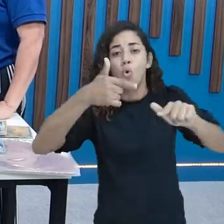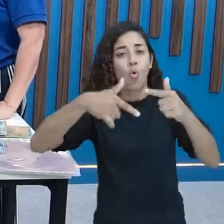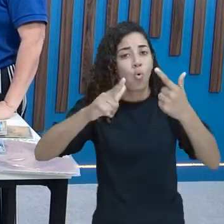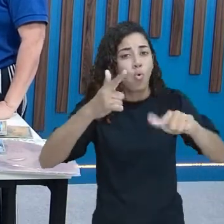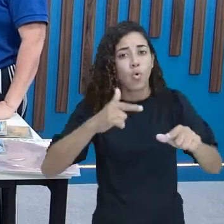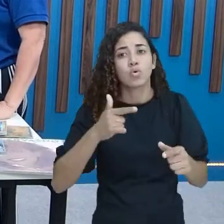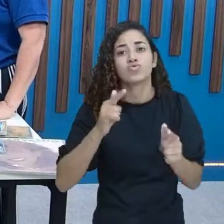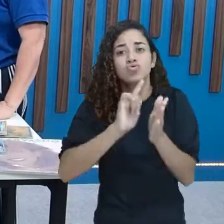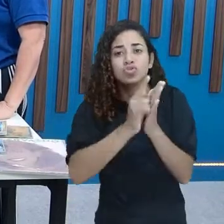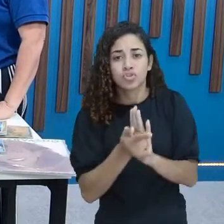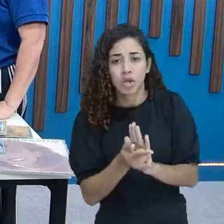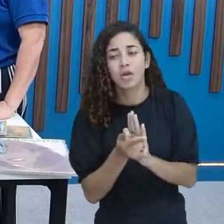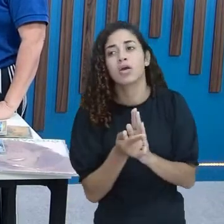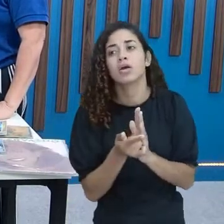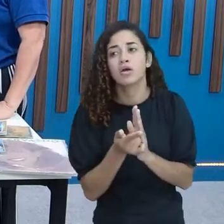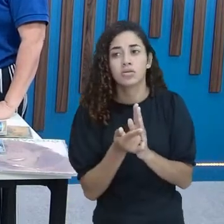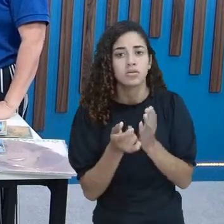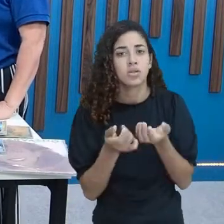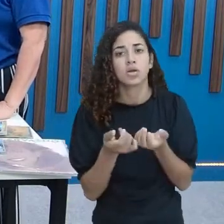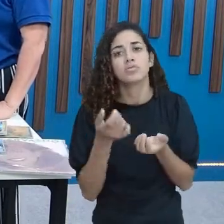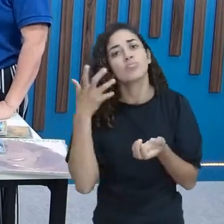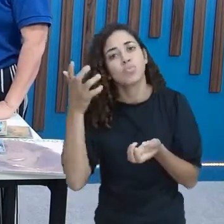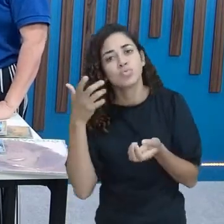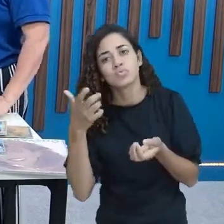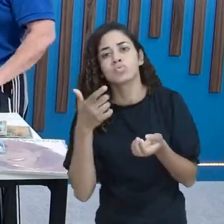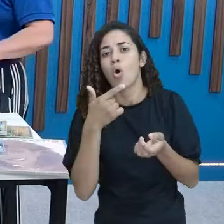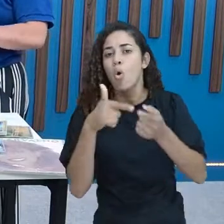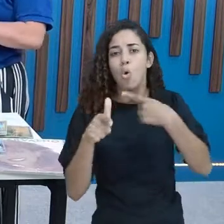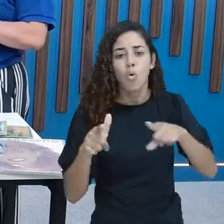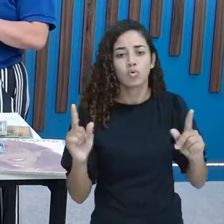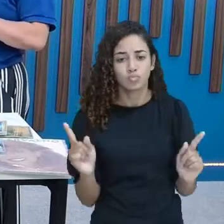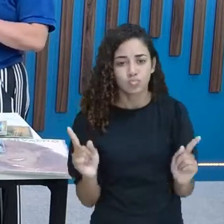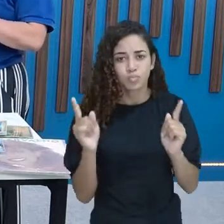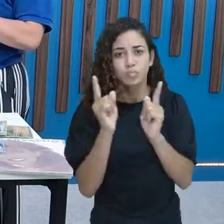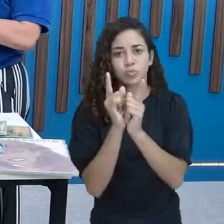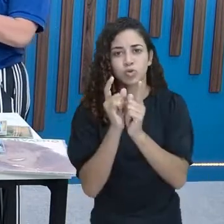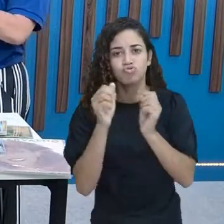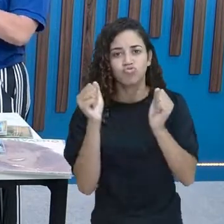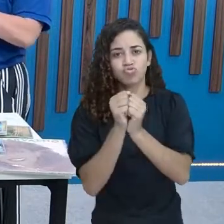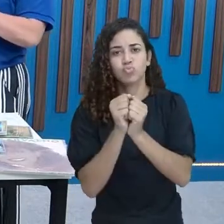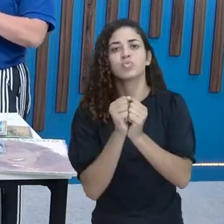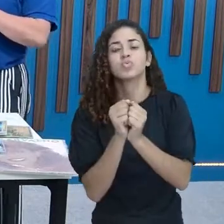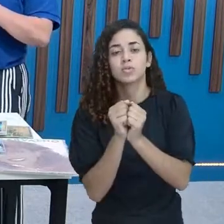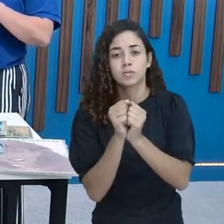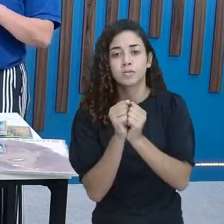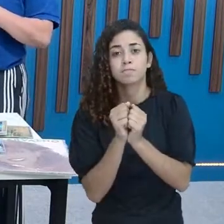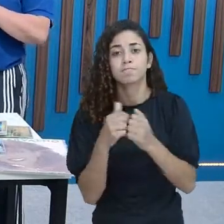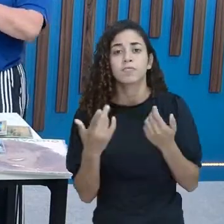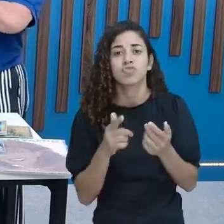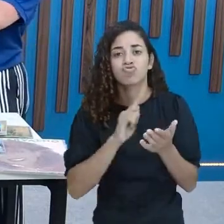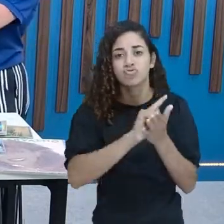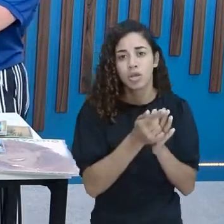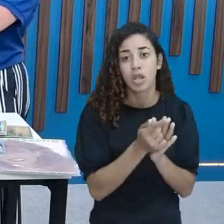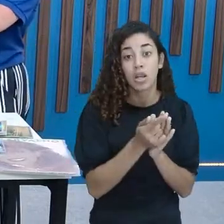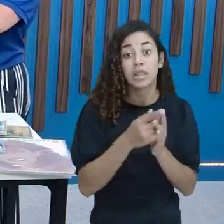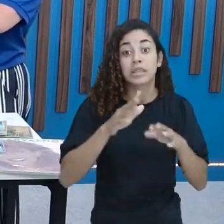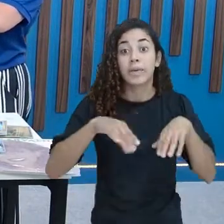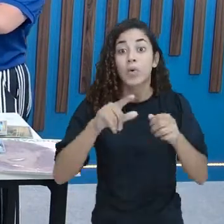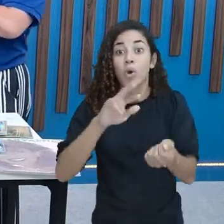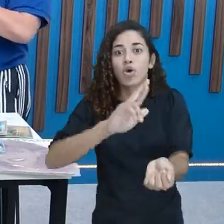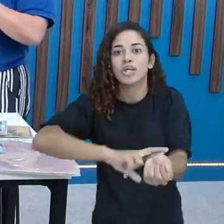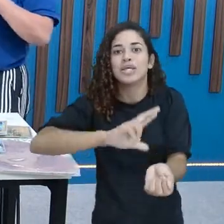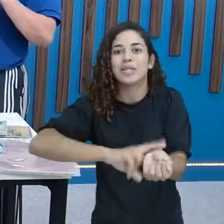Outros gêneros Um gênero juntou-se com Sempre junta E varia assim Por exemplo Tem gênero Que se define Pelo ritmo